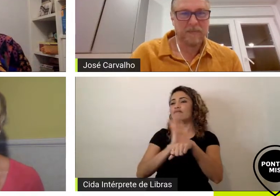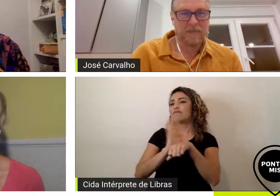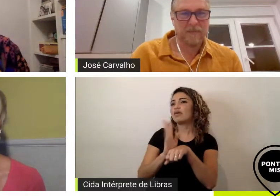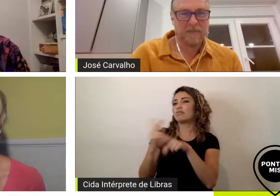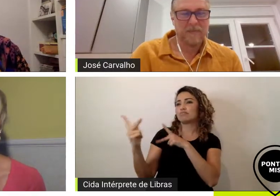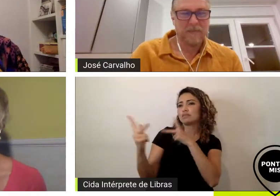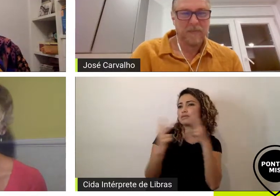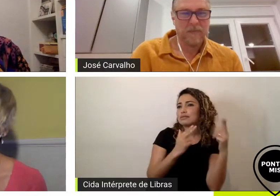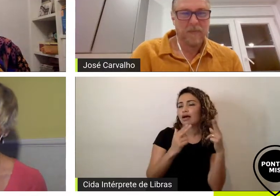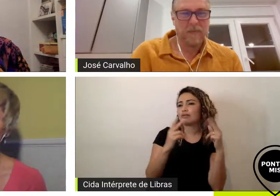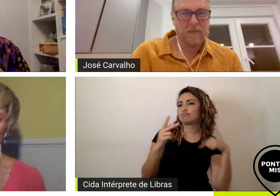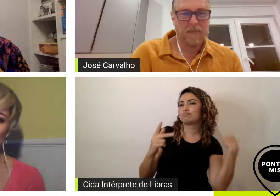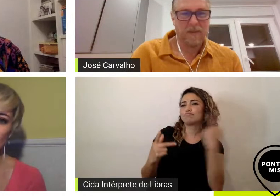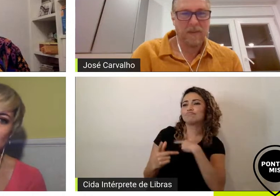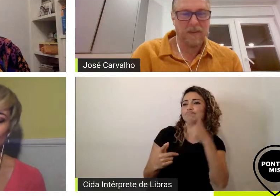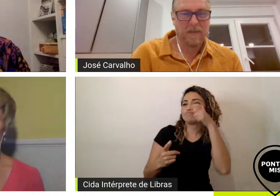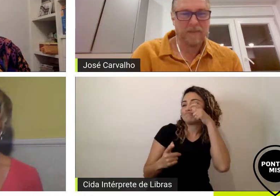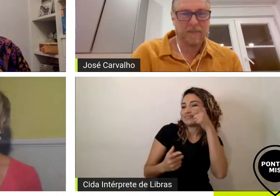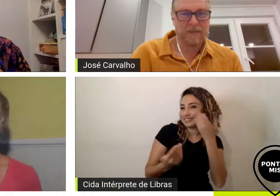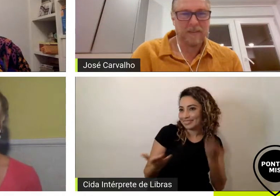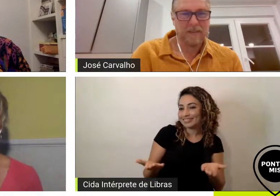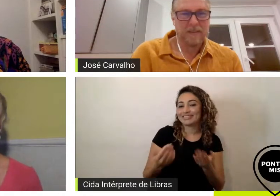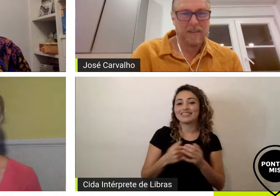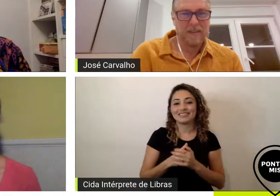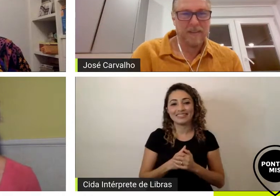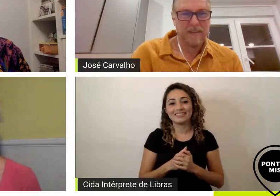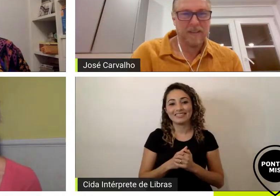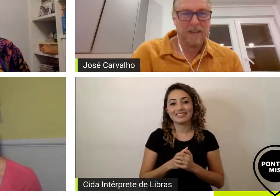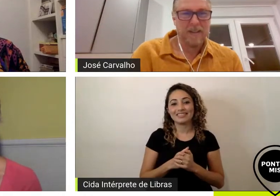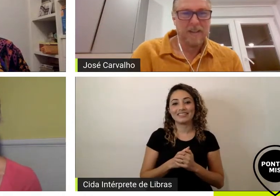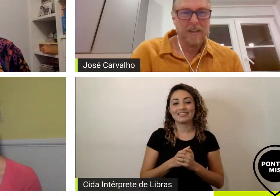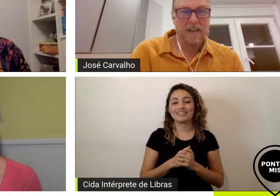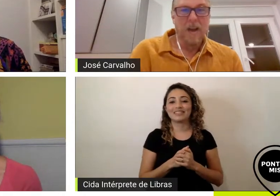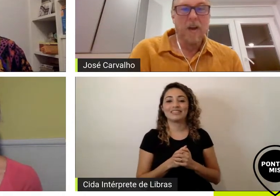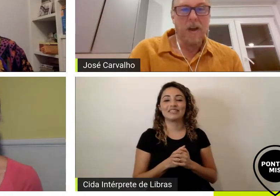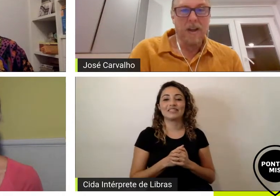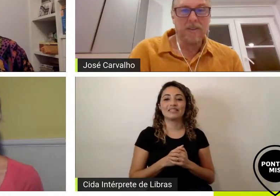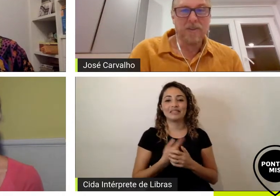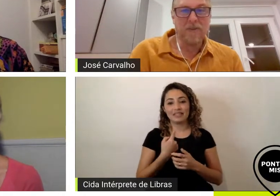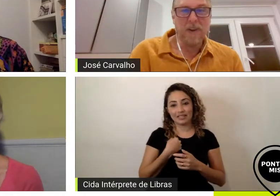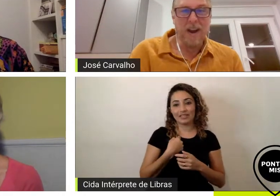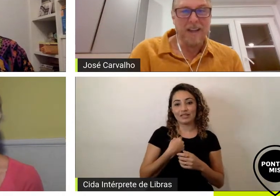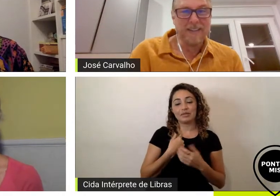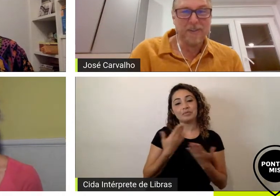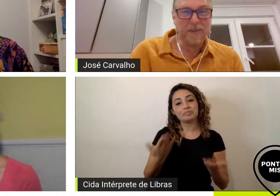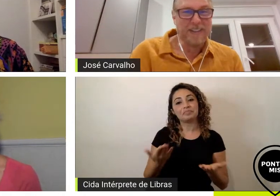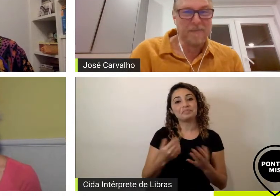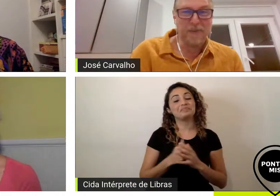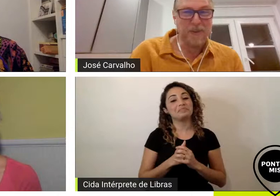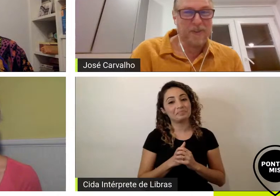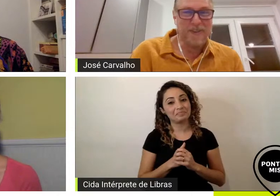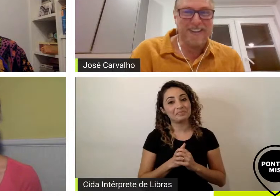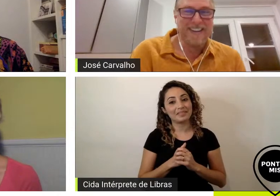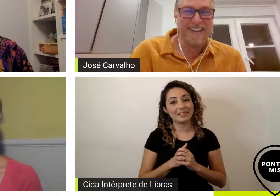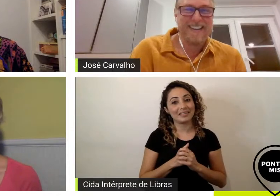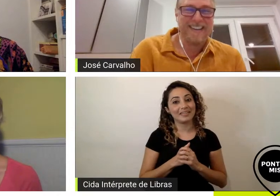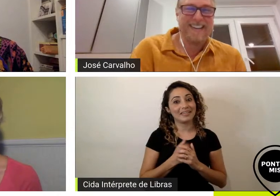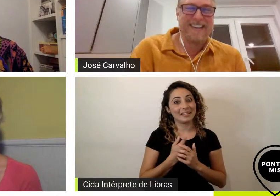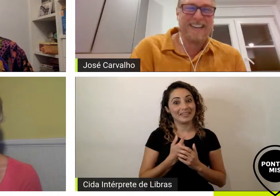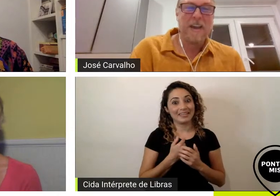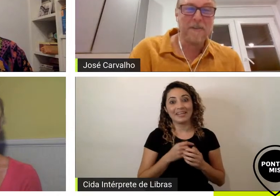recomenda para o pessoal de casa antes de eu dar as indicações aqui do Ponto dos Minhas também olha, eu sou voraz eu estou o tempo todo